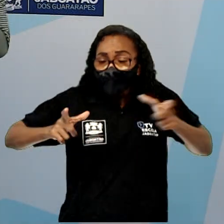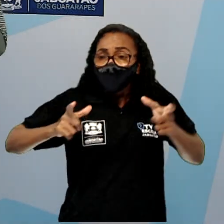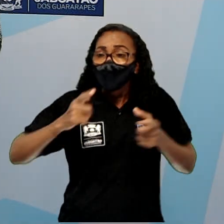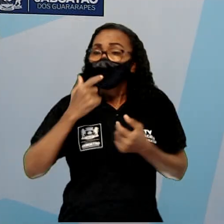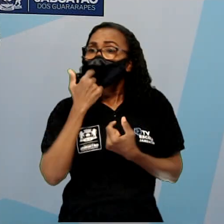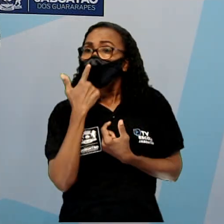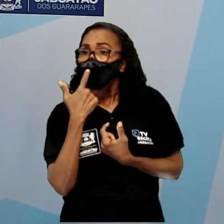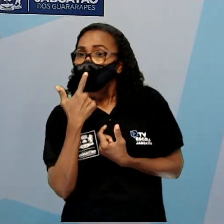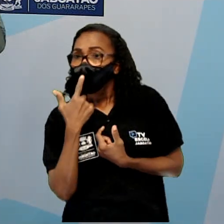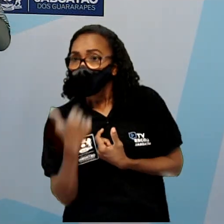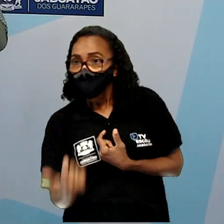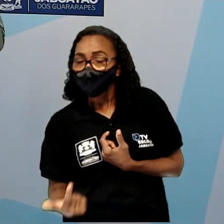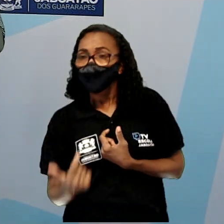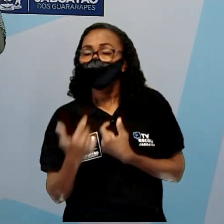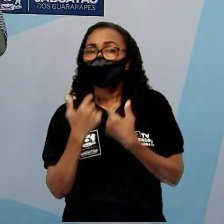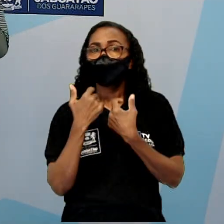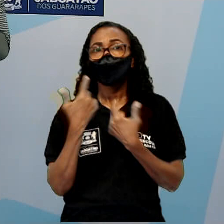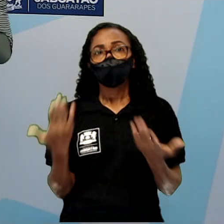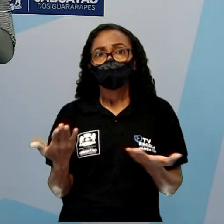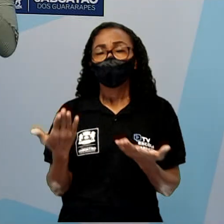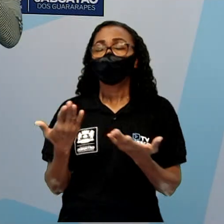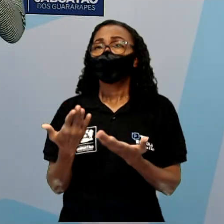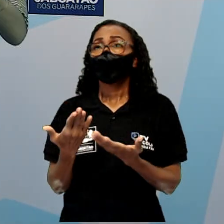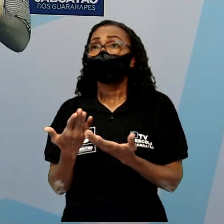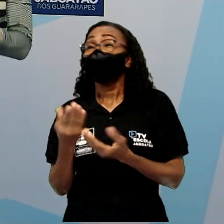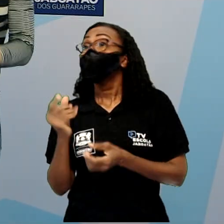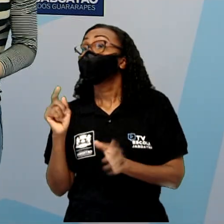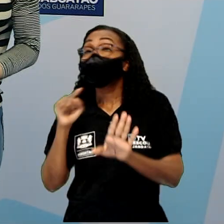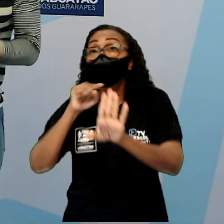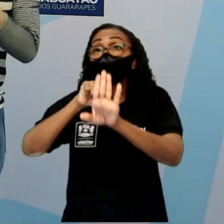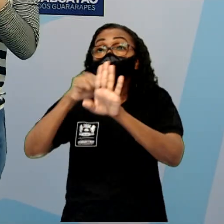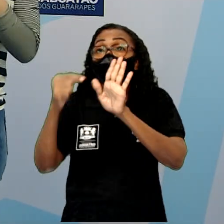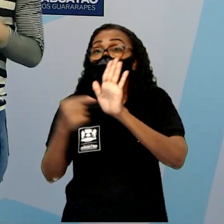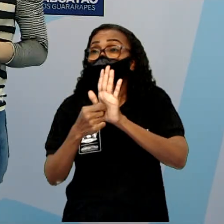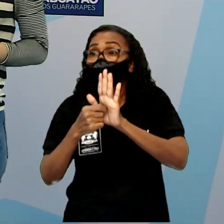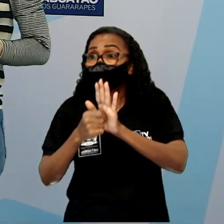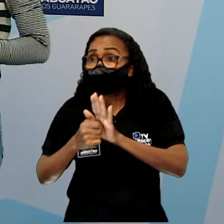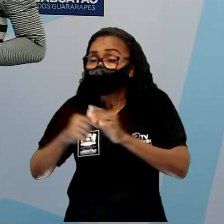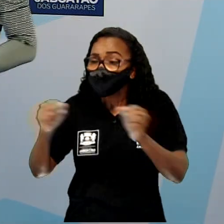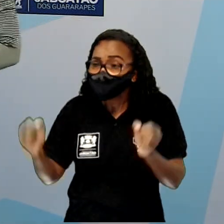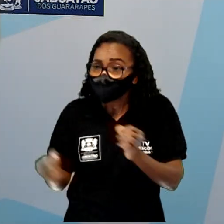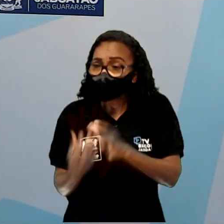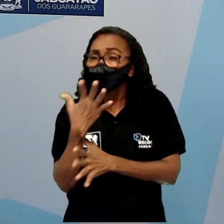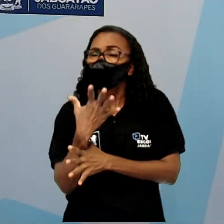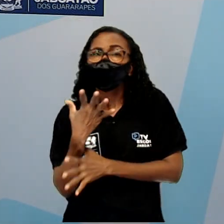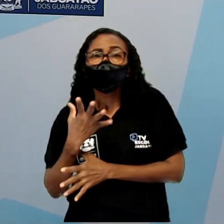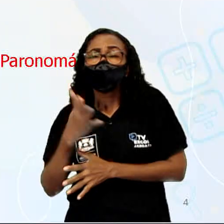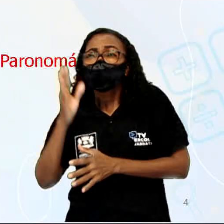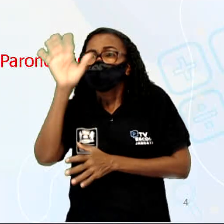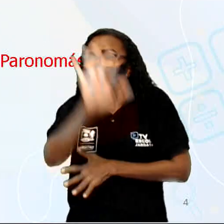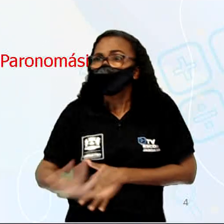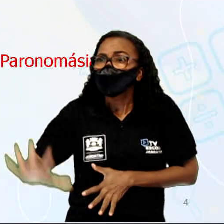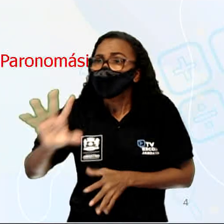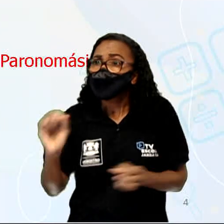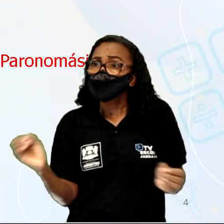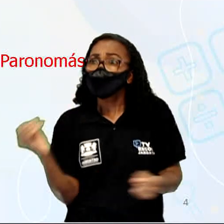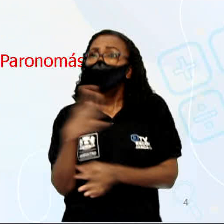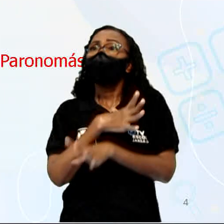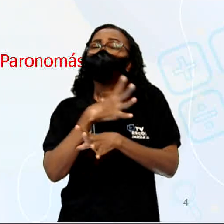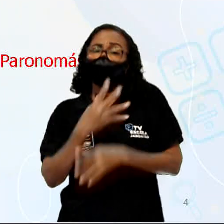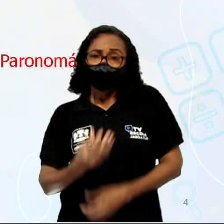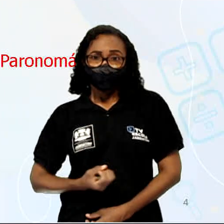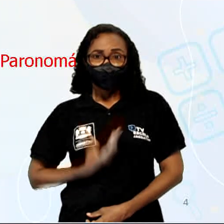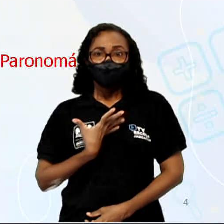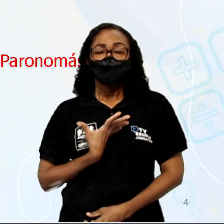É esse o poder da metáfora. É criar uma nova imagem para aquele poema. Observem